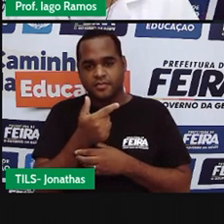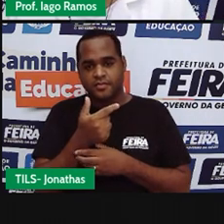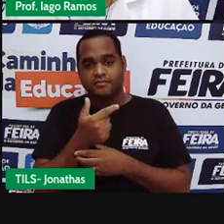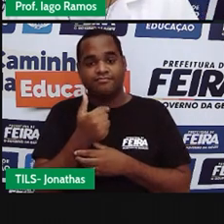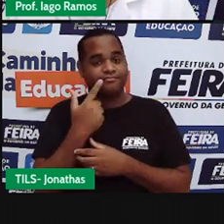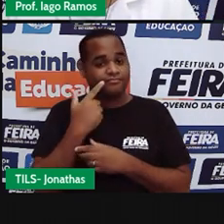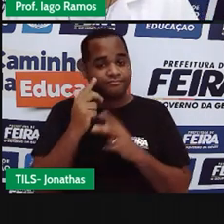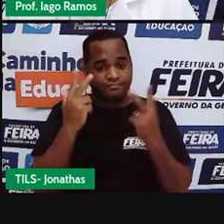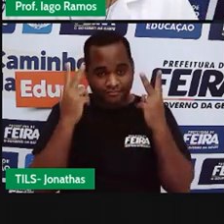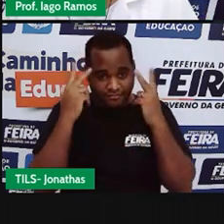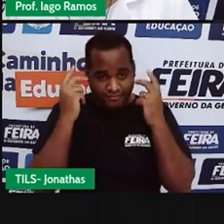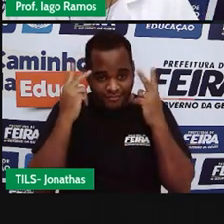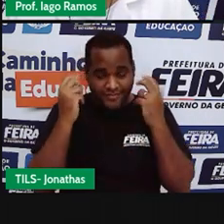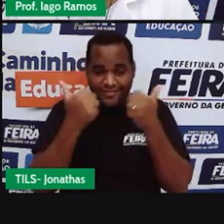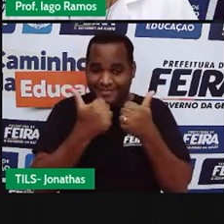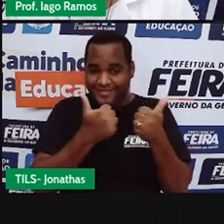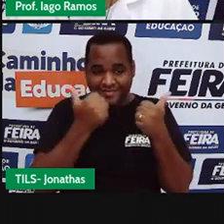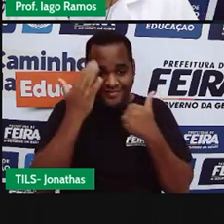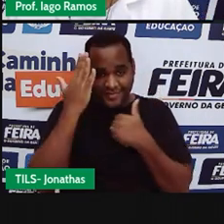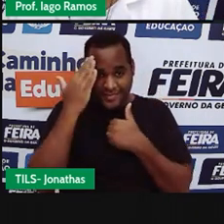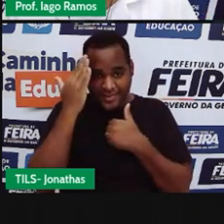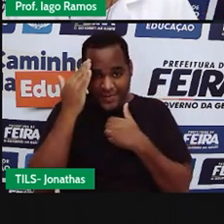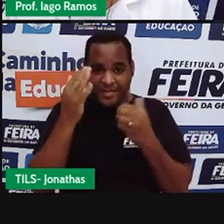Tranquilão. Tá vendo aí que você entendeu?